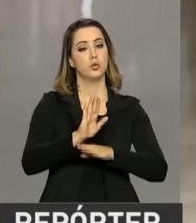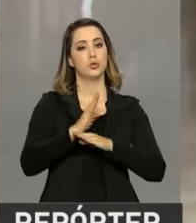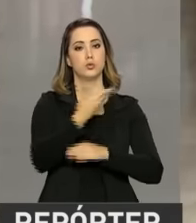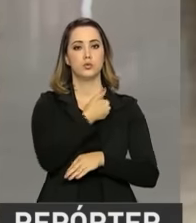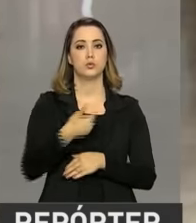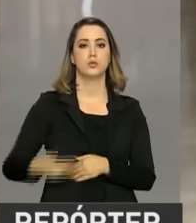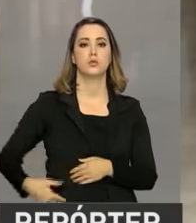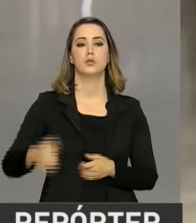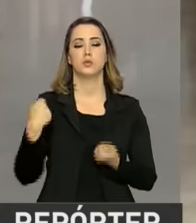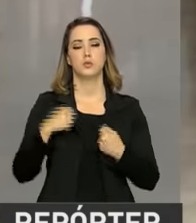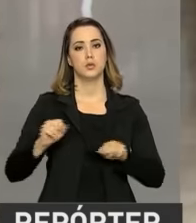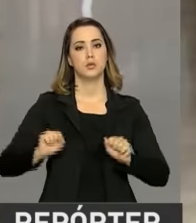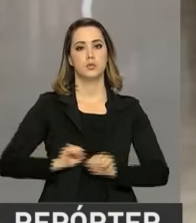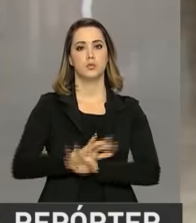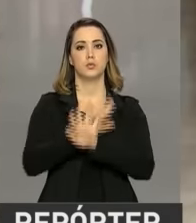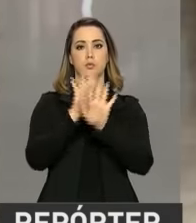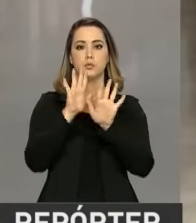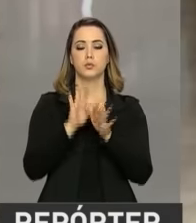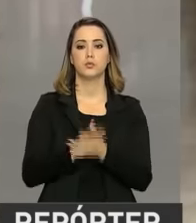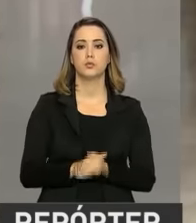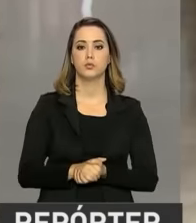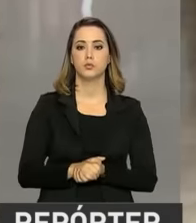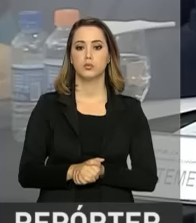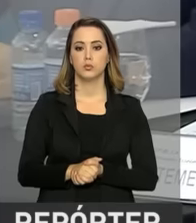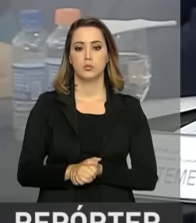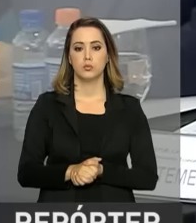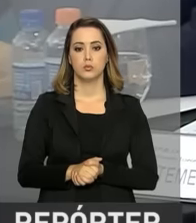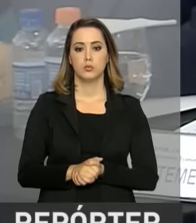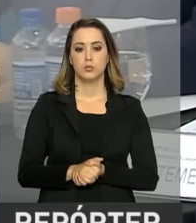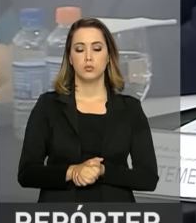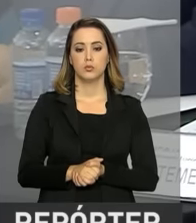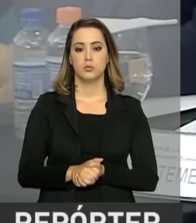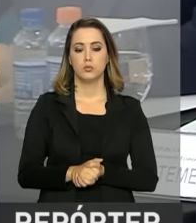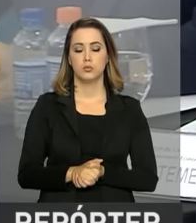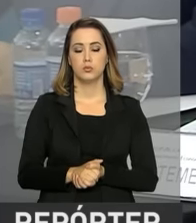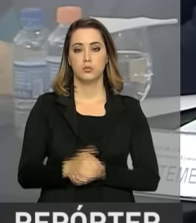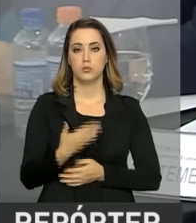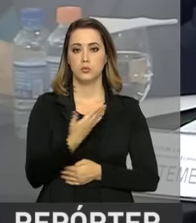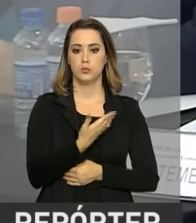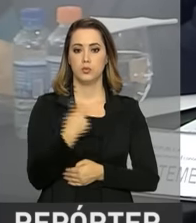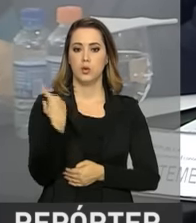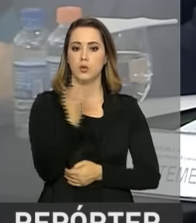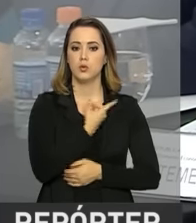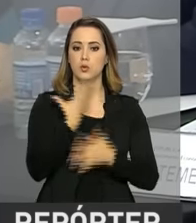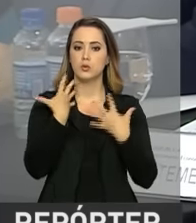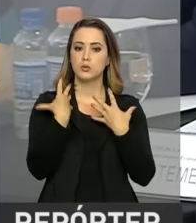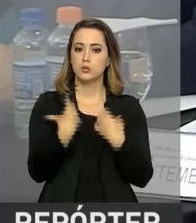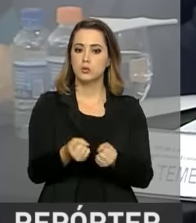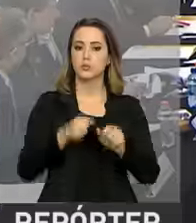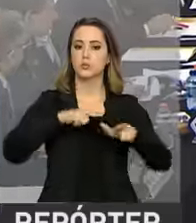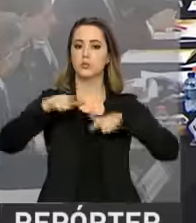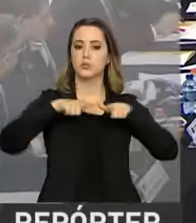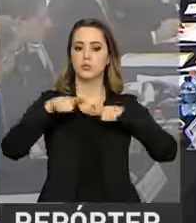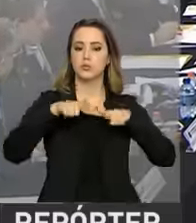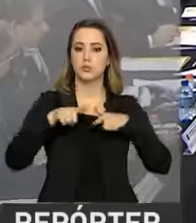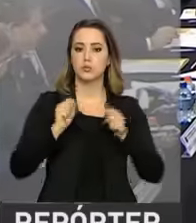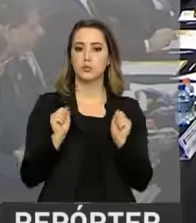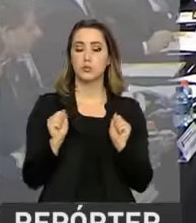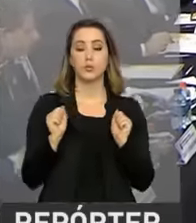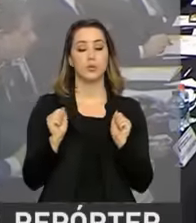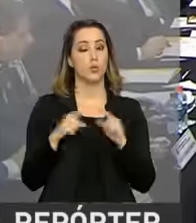transparência e franqueza. Nós vamos trabalhar, todos nós,